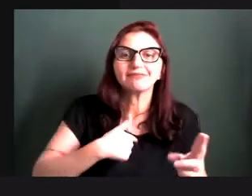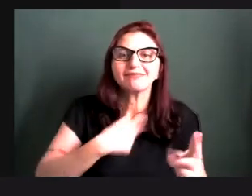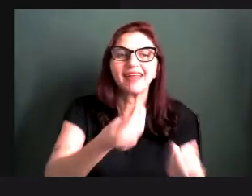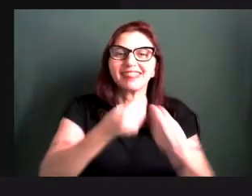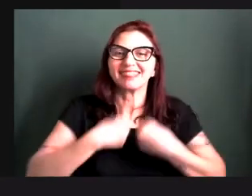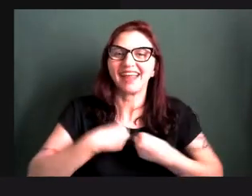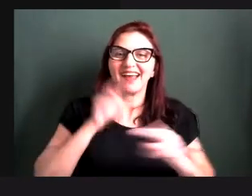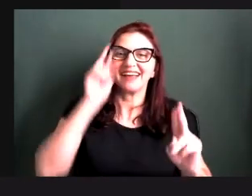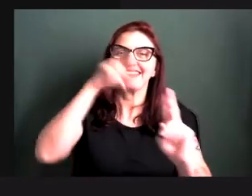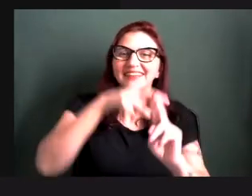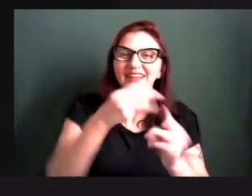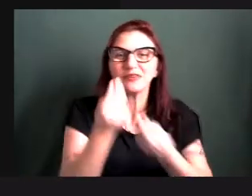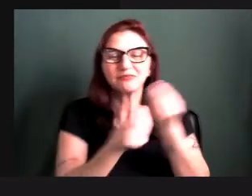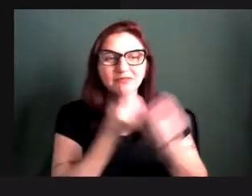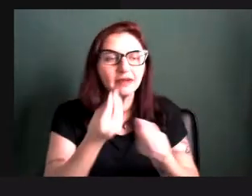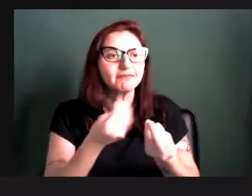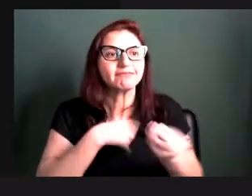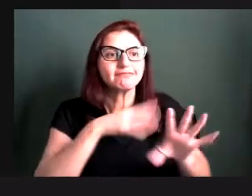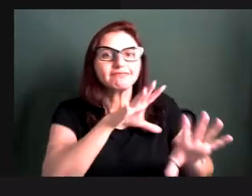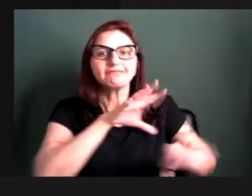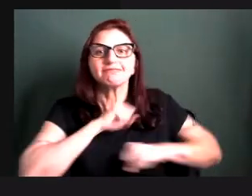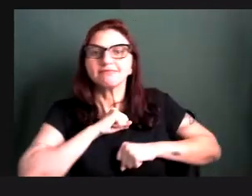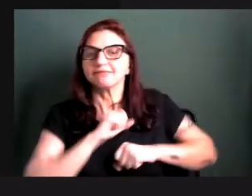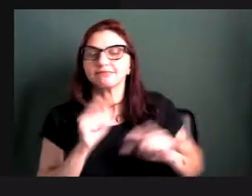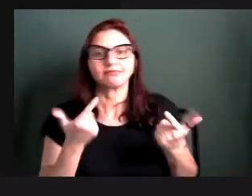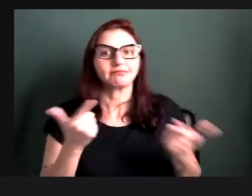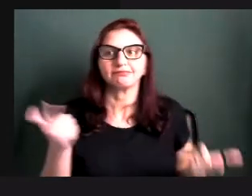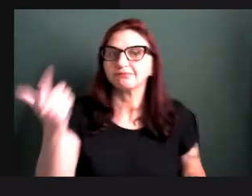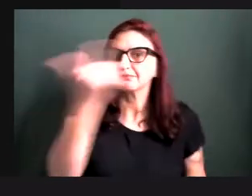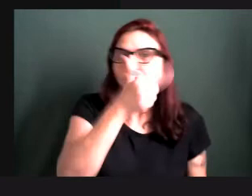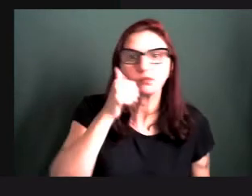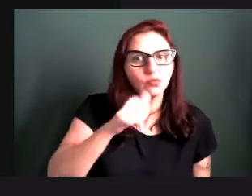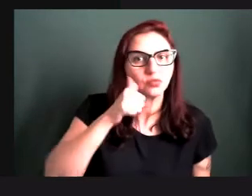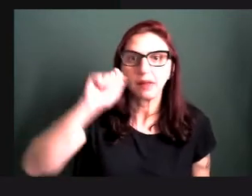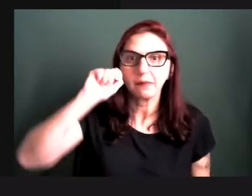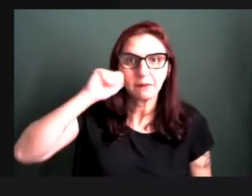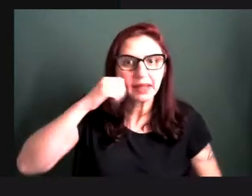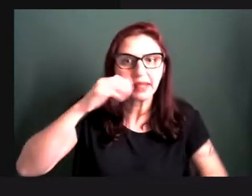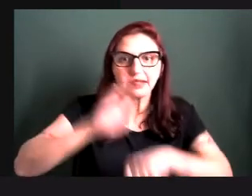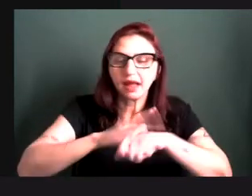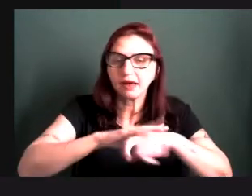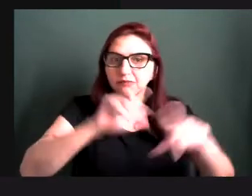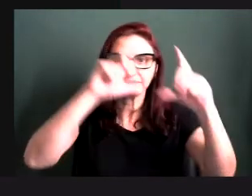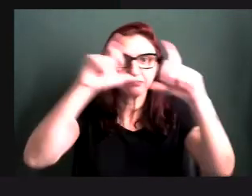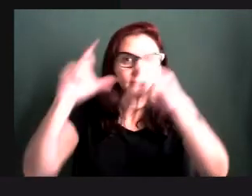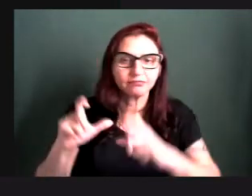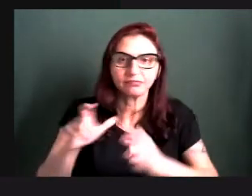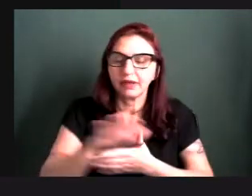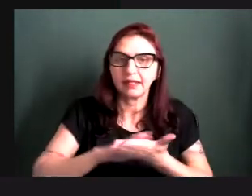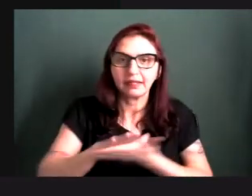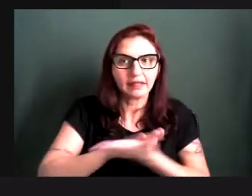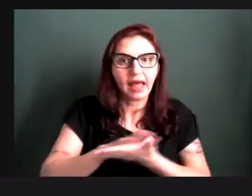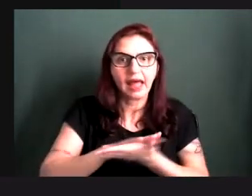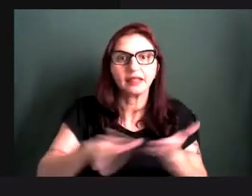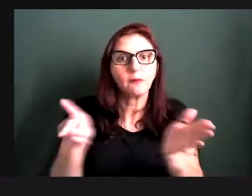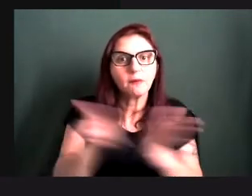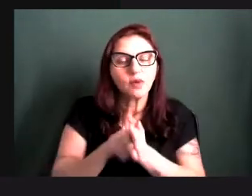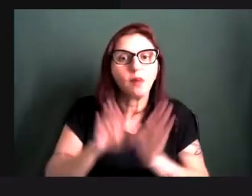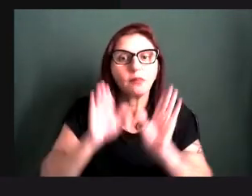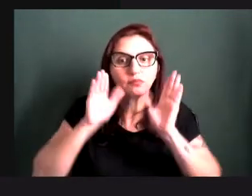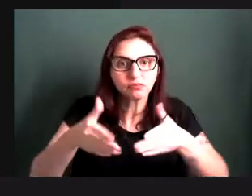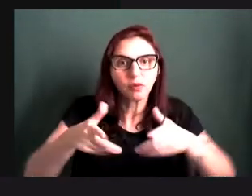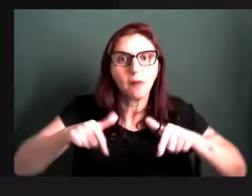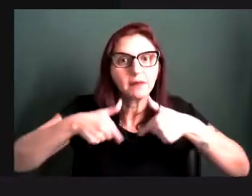procurei essa referência para estar me inspirando e não tenho mulheres pretas, fotógrafas na linha do foto de jornalismo,